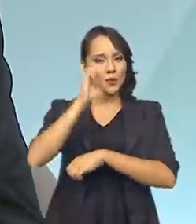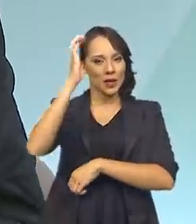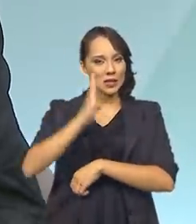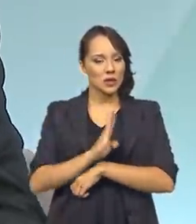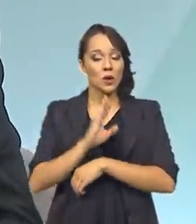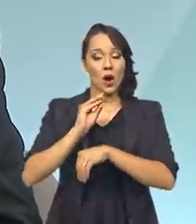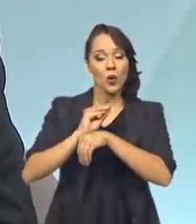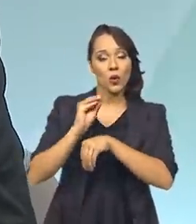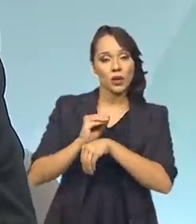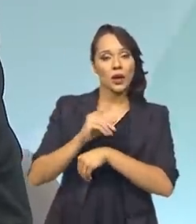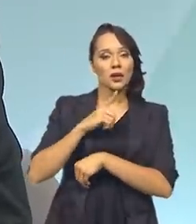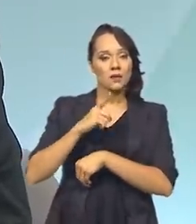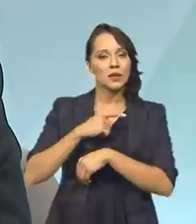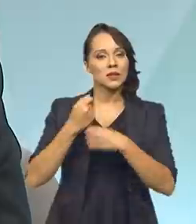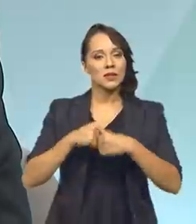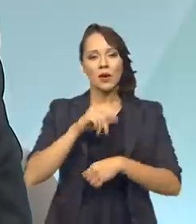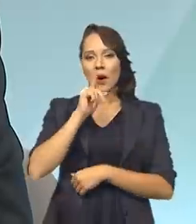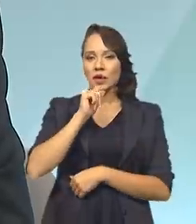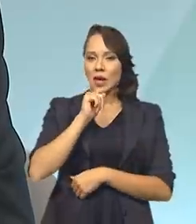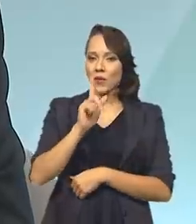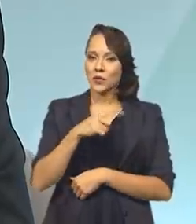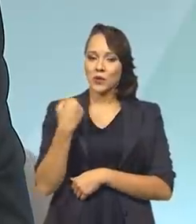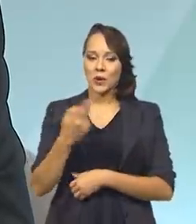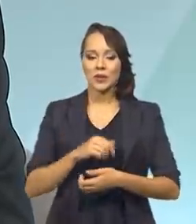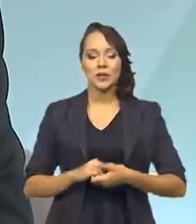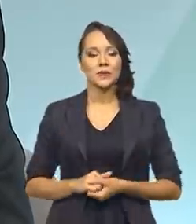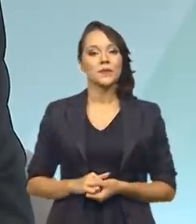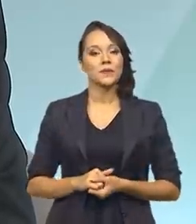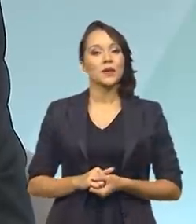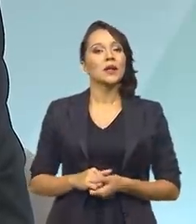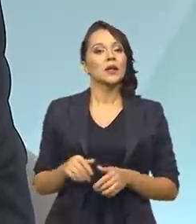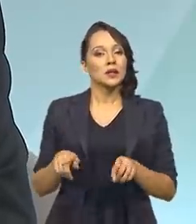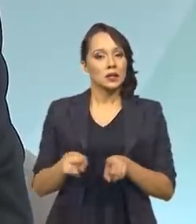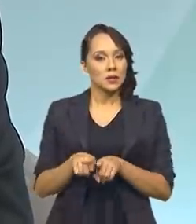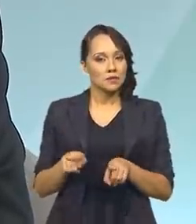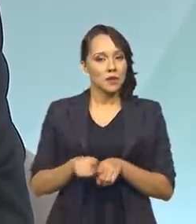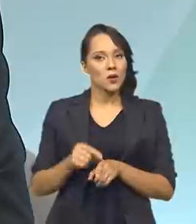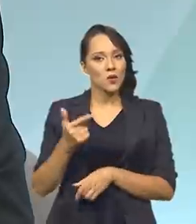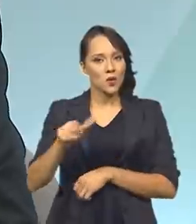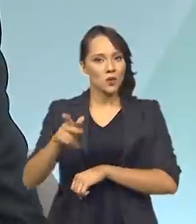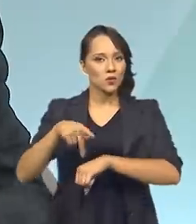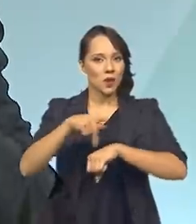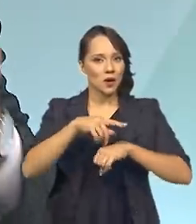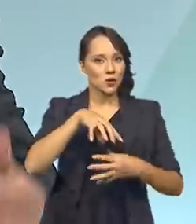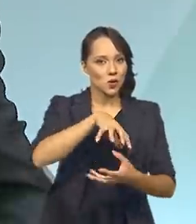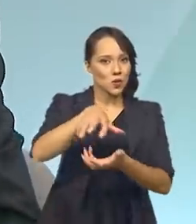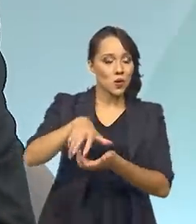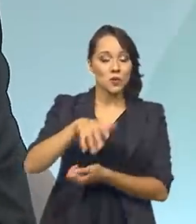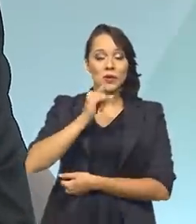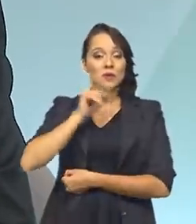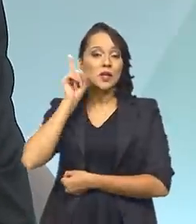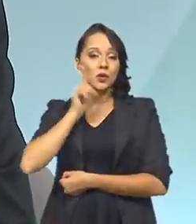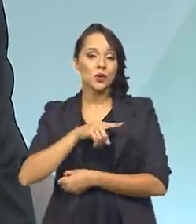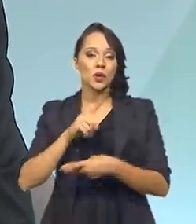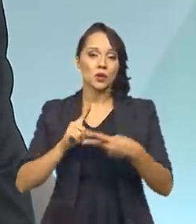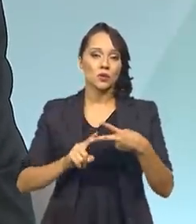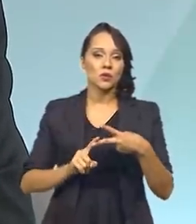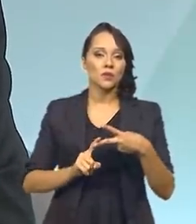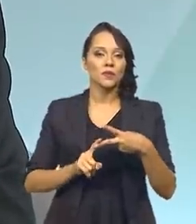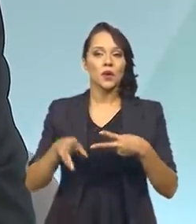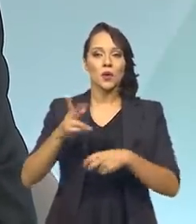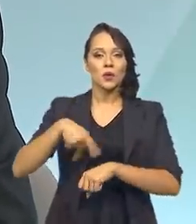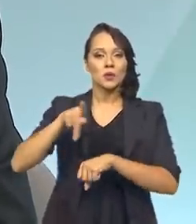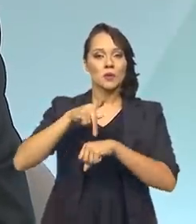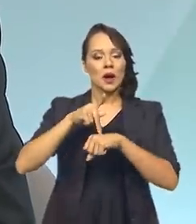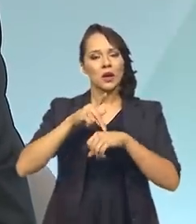ao cuidado que temos que ter com as nossas águas, inclusive com outros países do mundo, com os Estados Unidos, com os